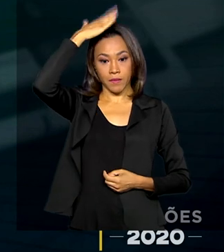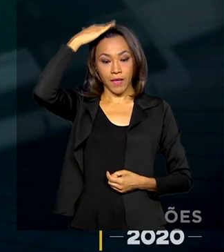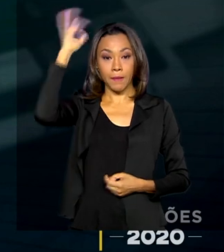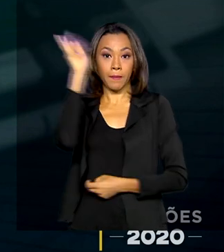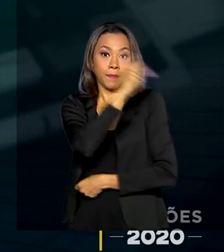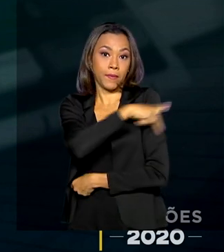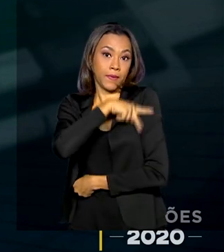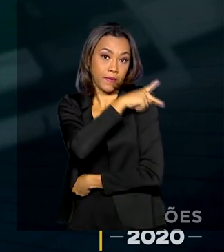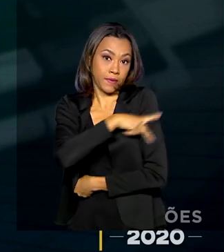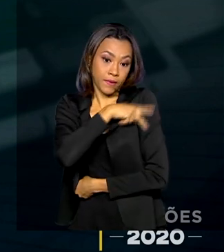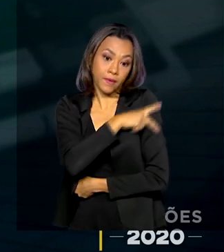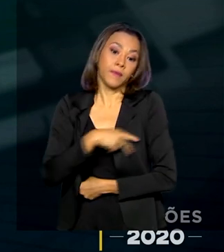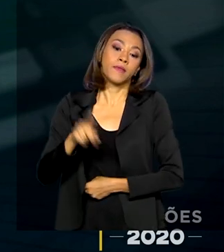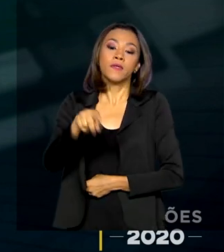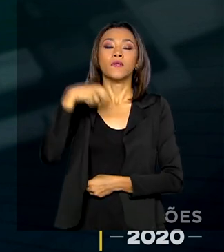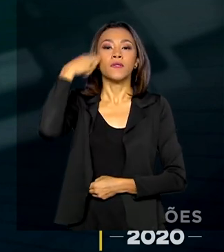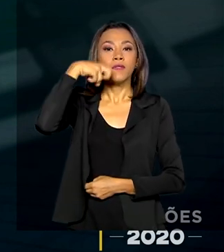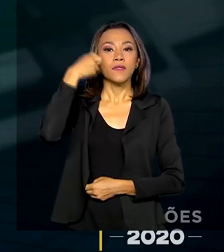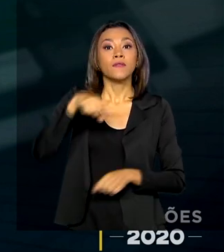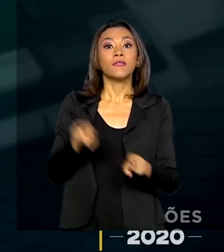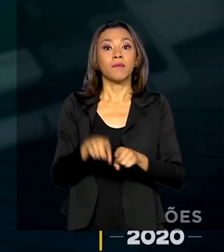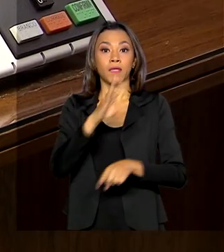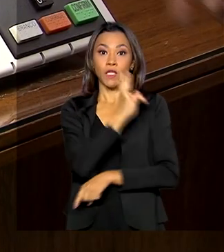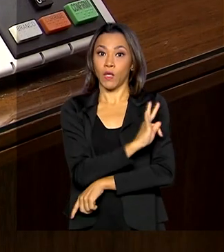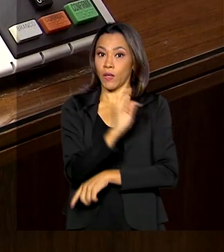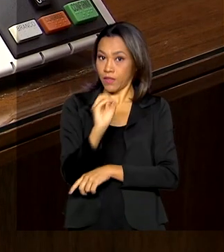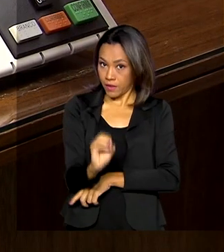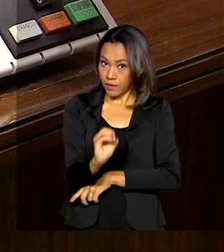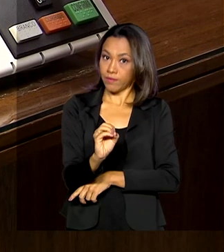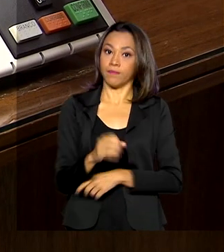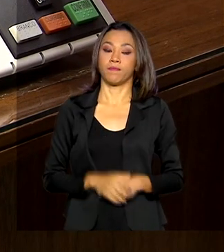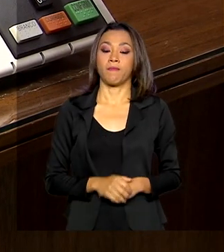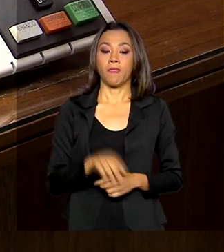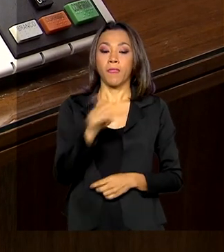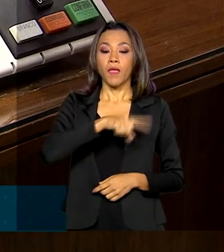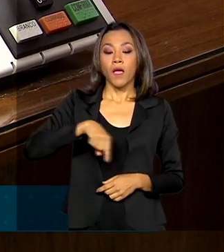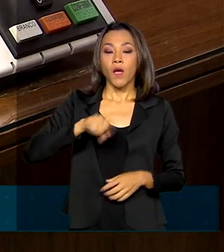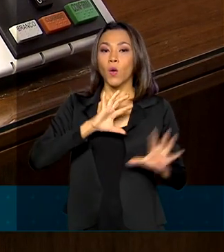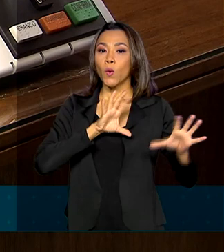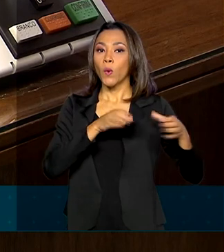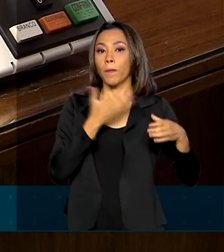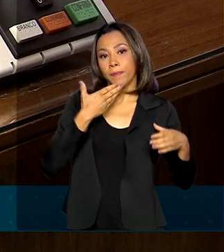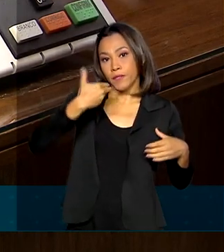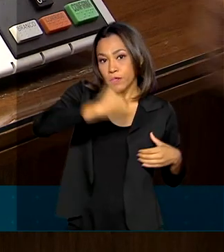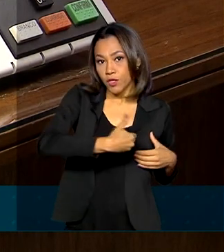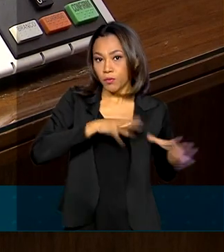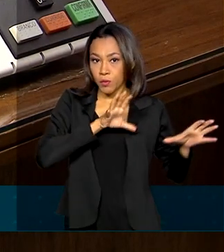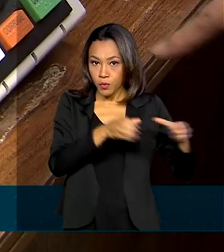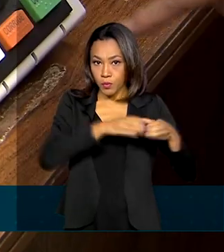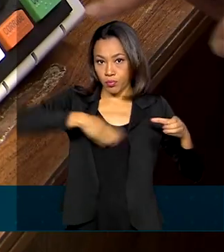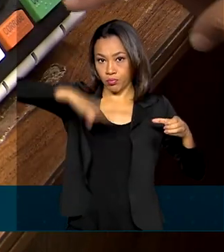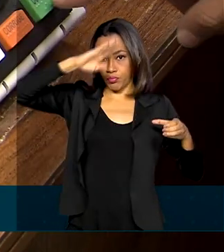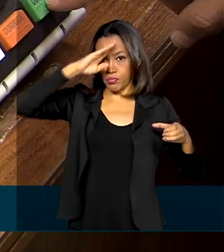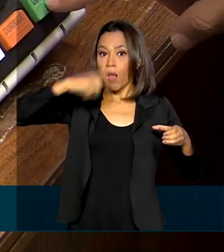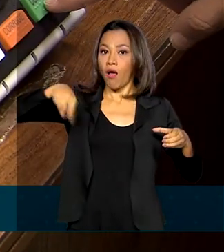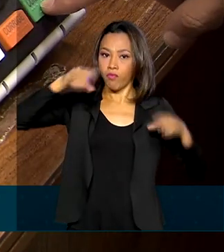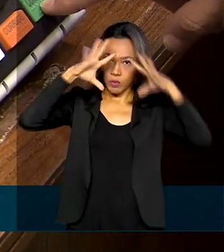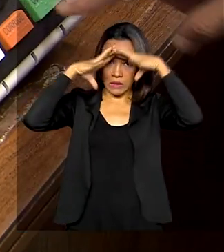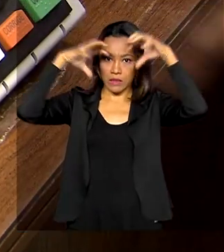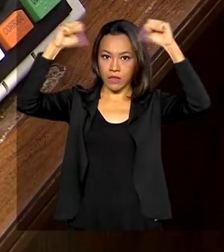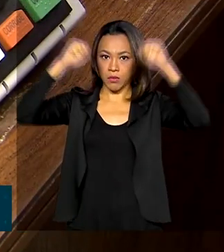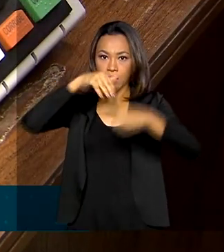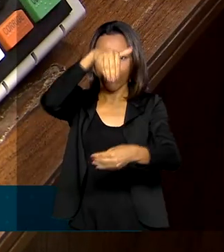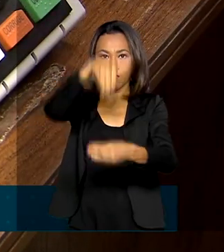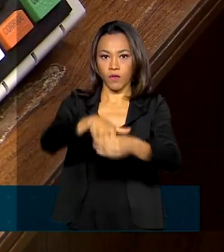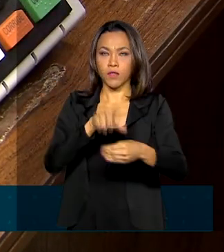Piauí, Rio Grande do Norte e Tocantins. O pedido das tropas federais foi feito pelos tribunais regionais